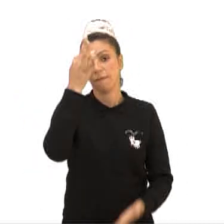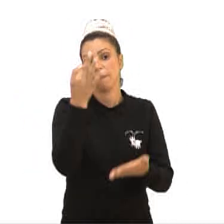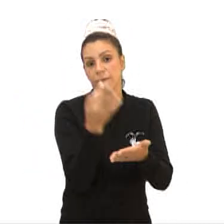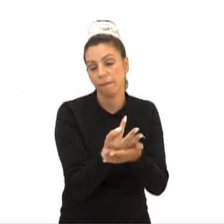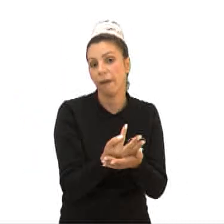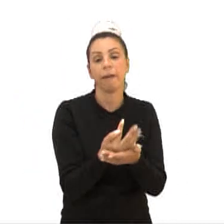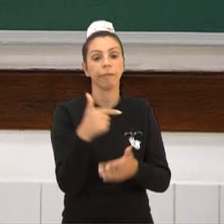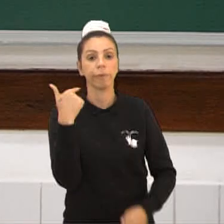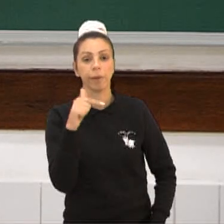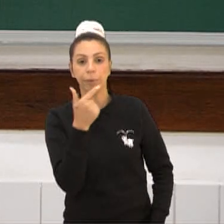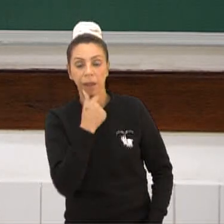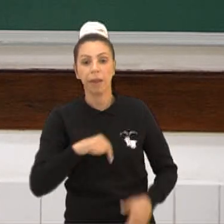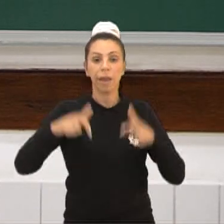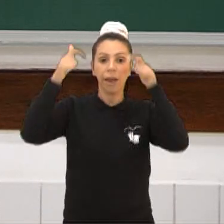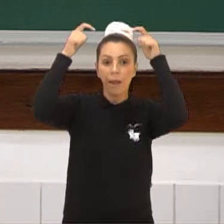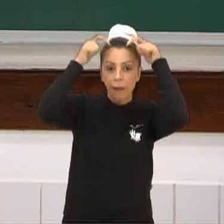guerra.